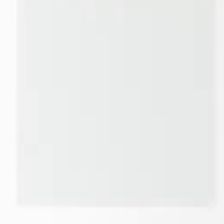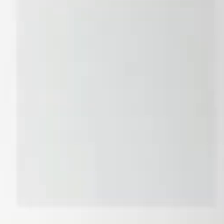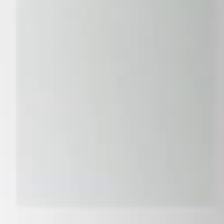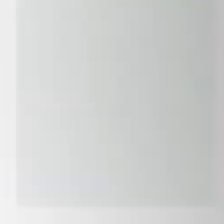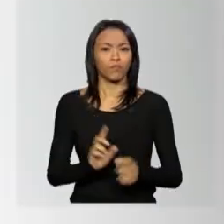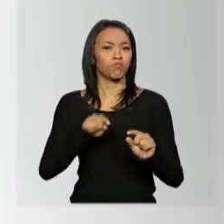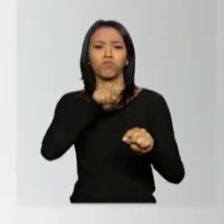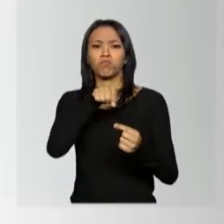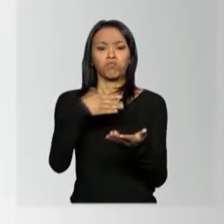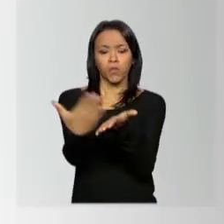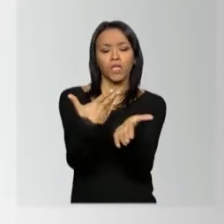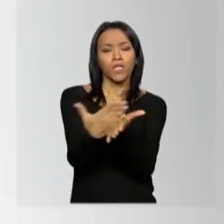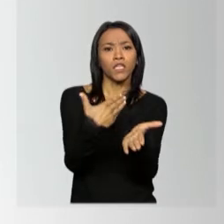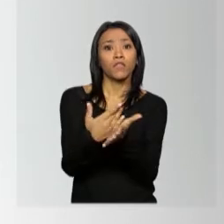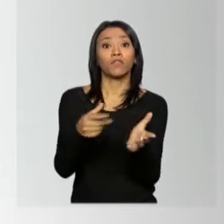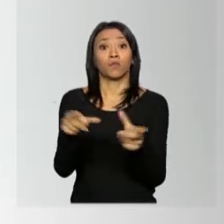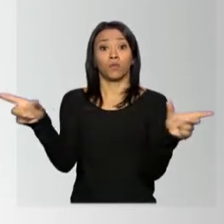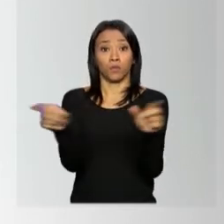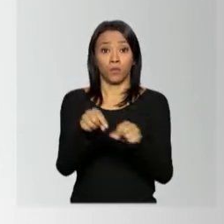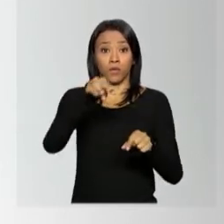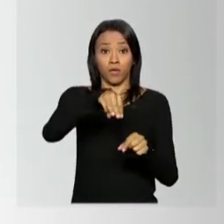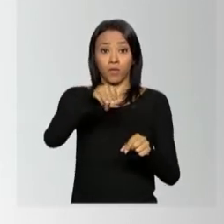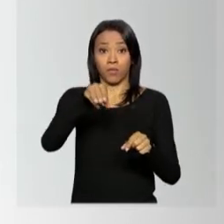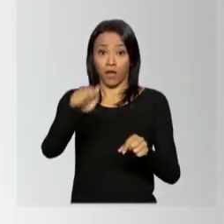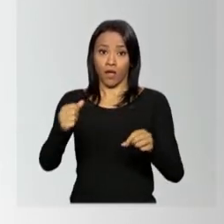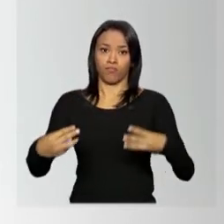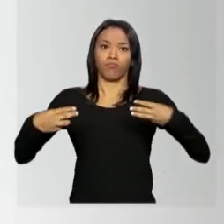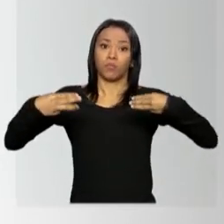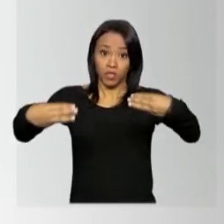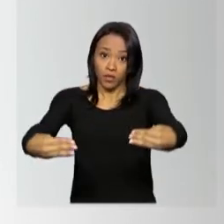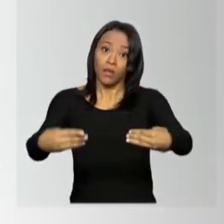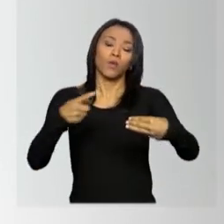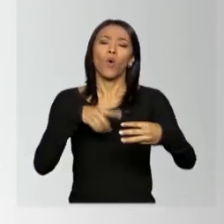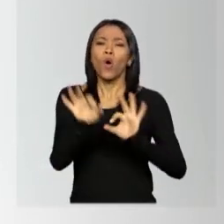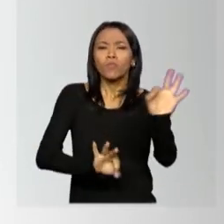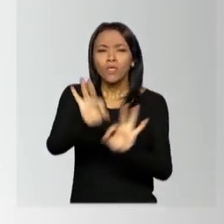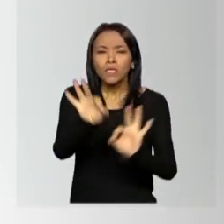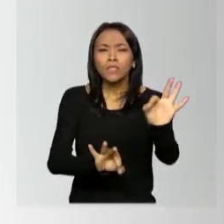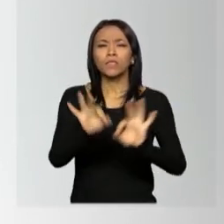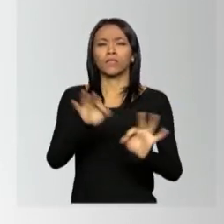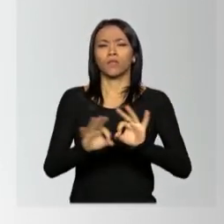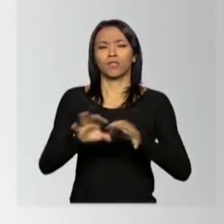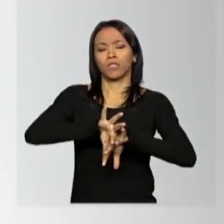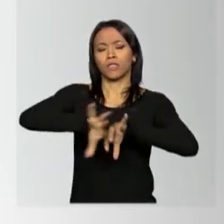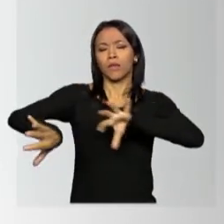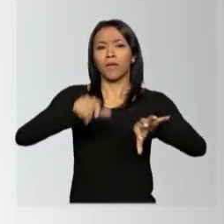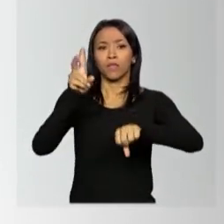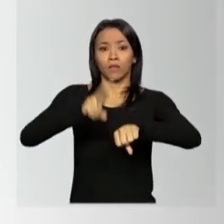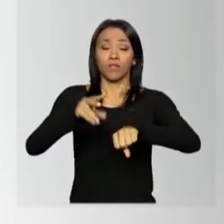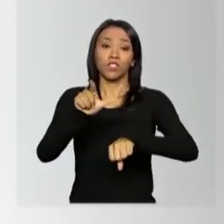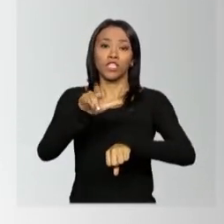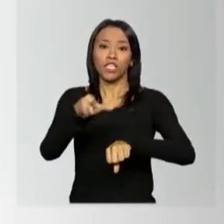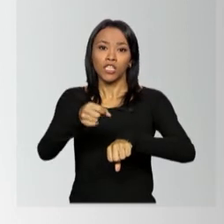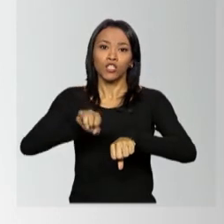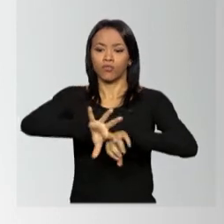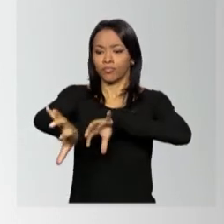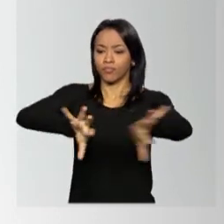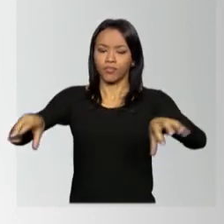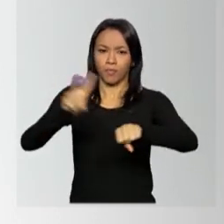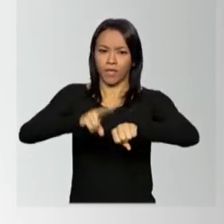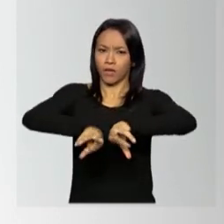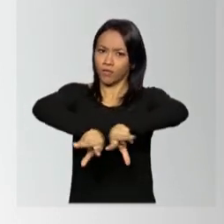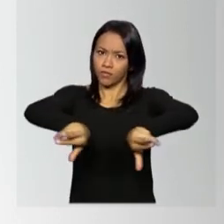O Manual do Ministério do Meio Ambiente para a Elaboração dos Planos de Gestão de Resíduos Sólidos nas cidades com menos de 20 mil